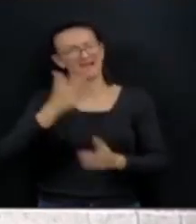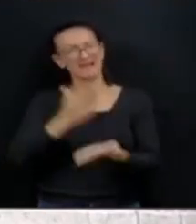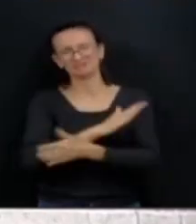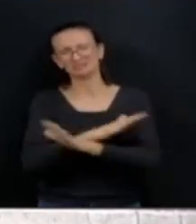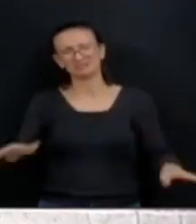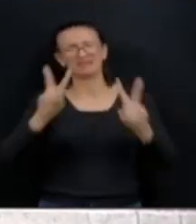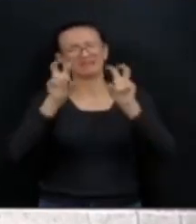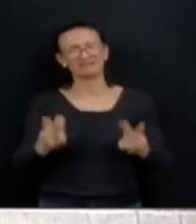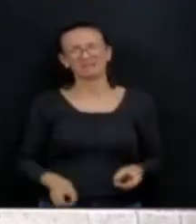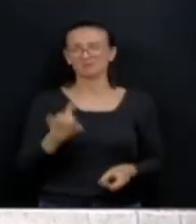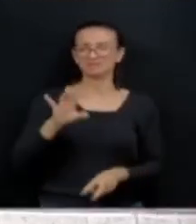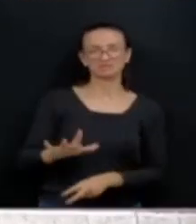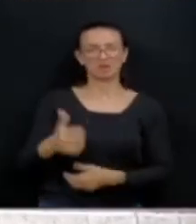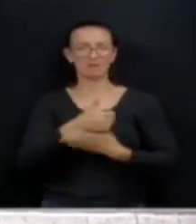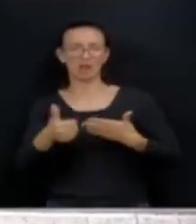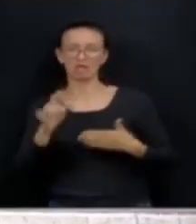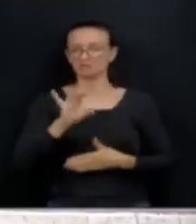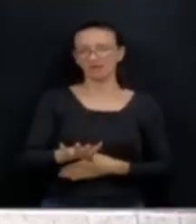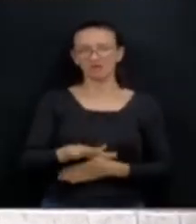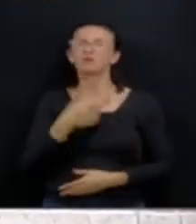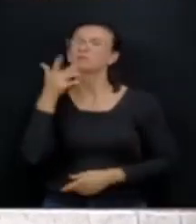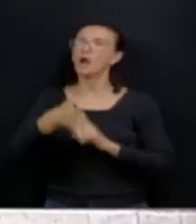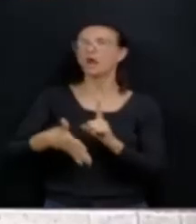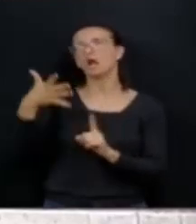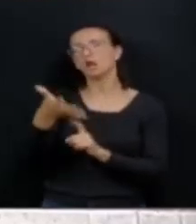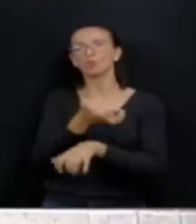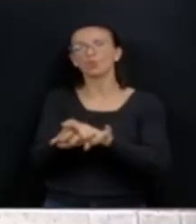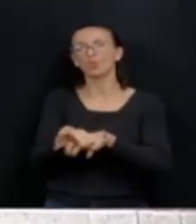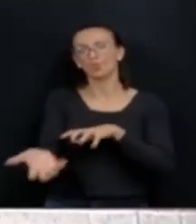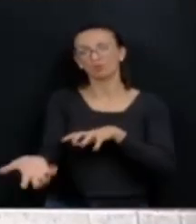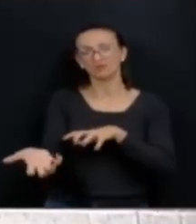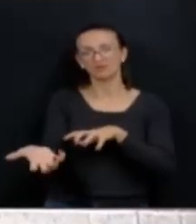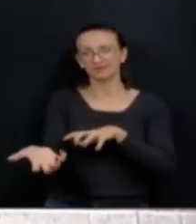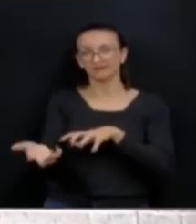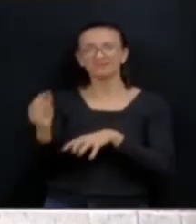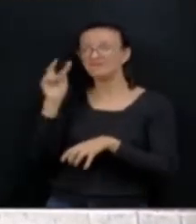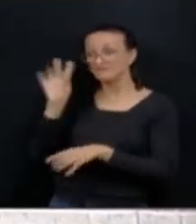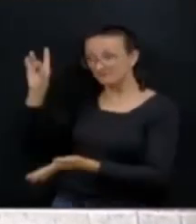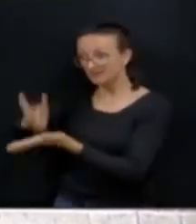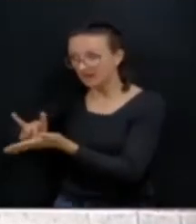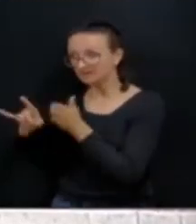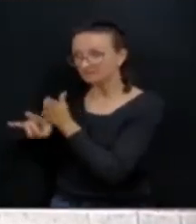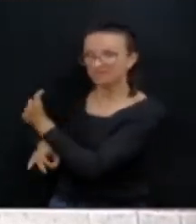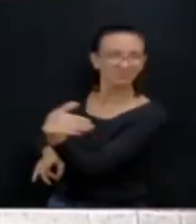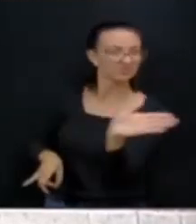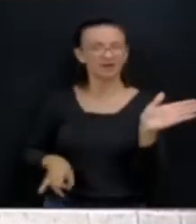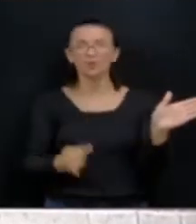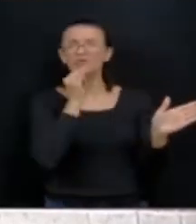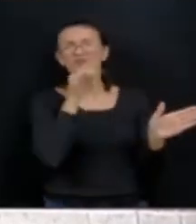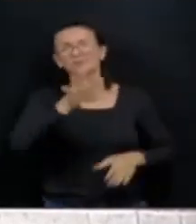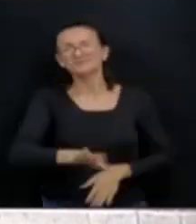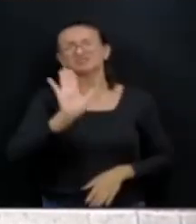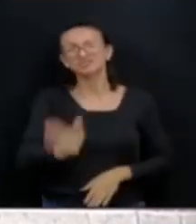de pauta moralista. Chega de discurso vazio para desviar a realidade. A gente está vendo esse exemplo no governo federal